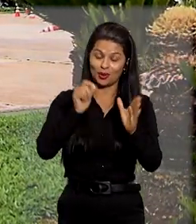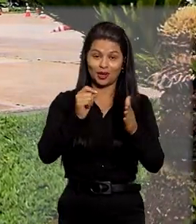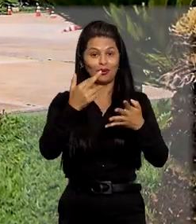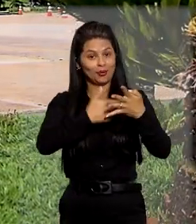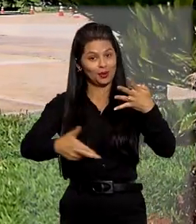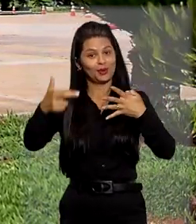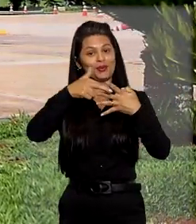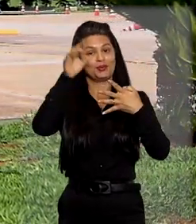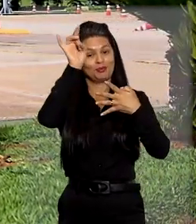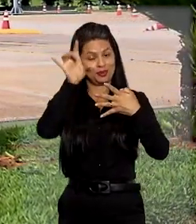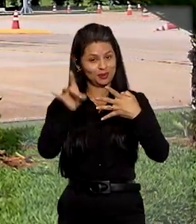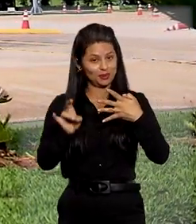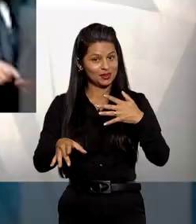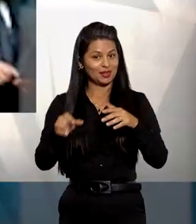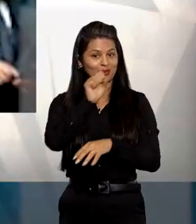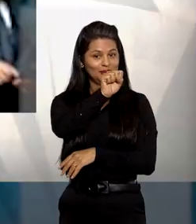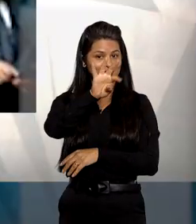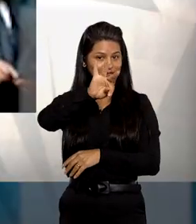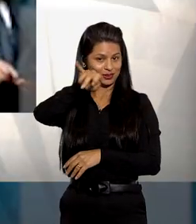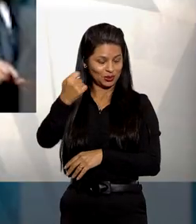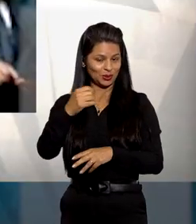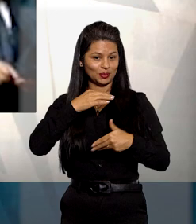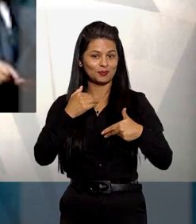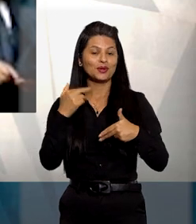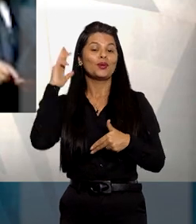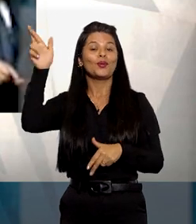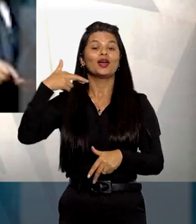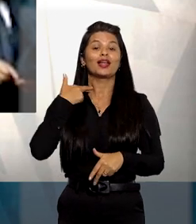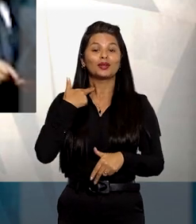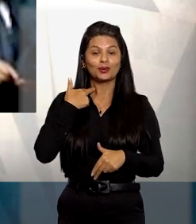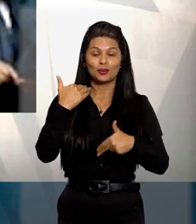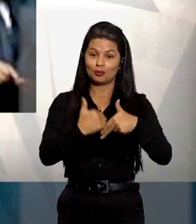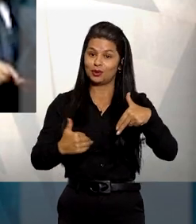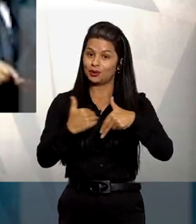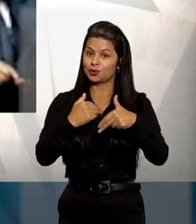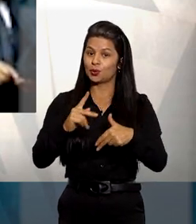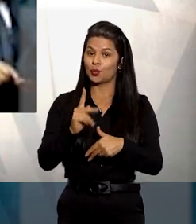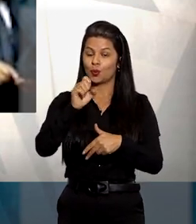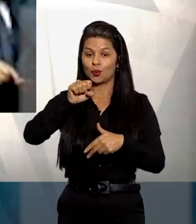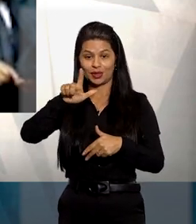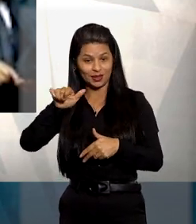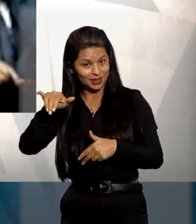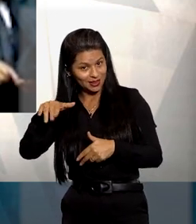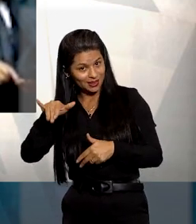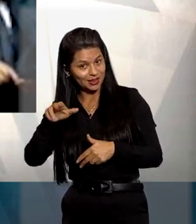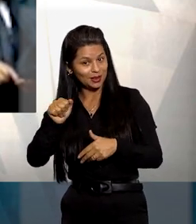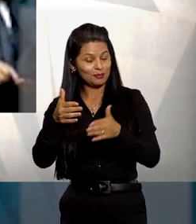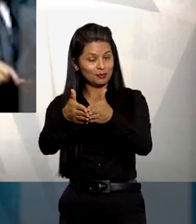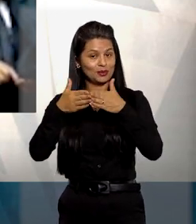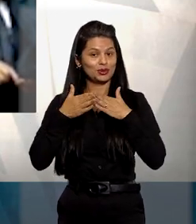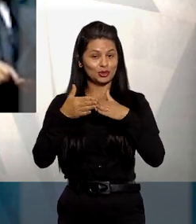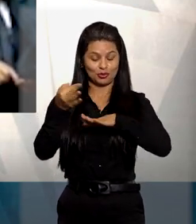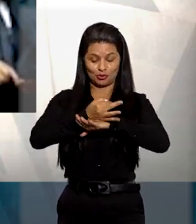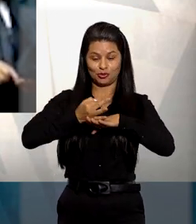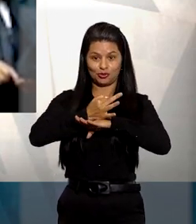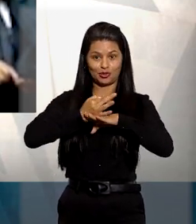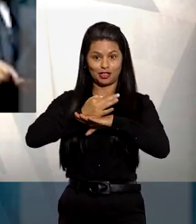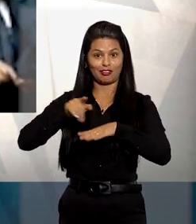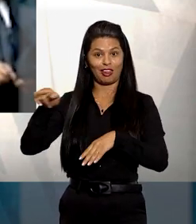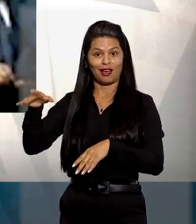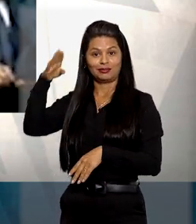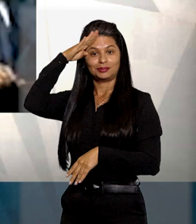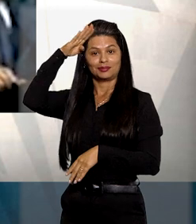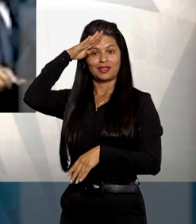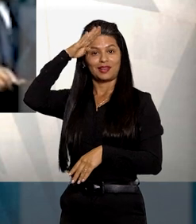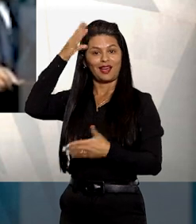recurso especial ao STJ. O relator ministro Sérgio Coquina destacou que o deferimento do pedido de vacância pelo Exército